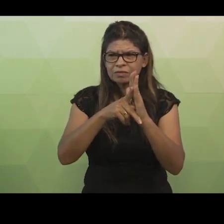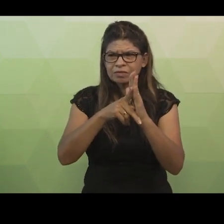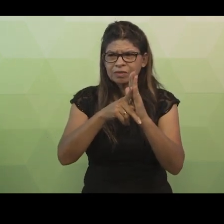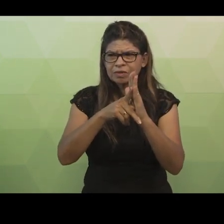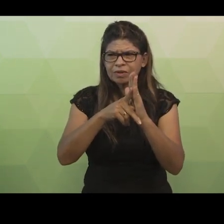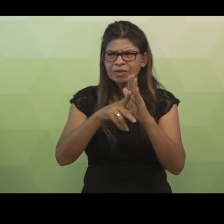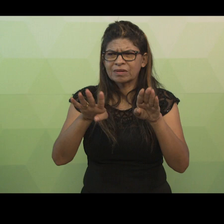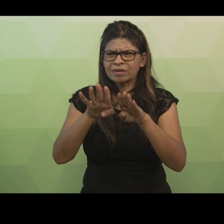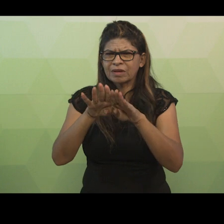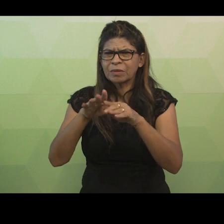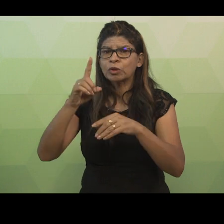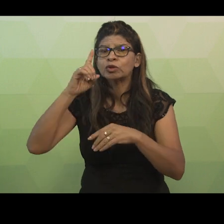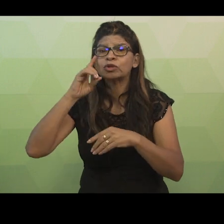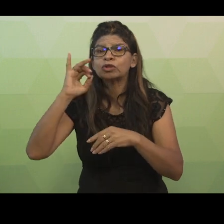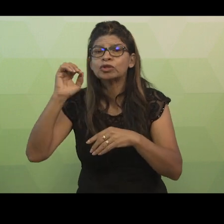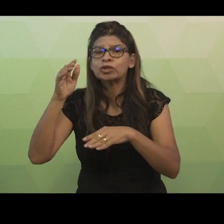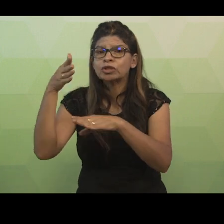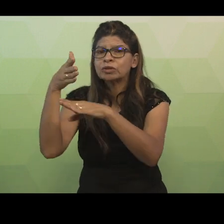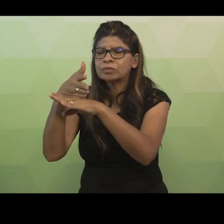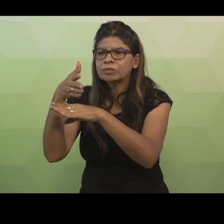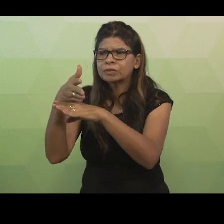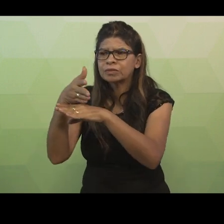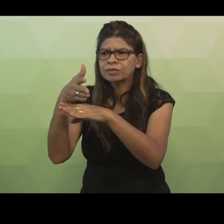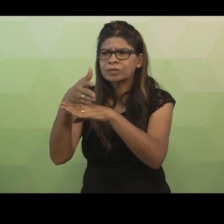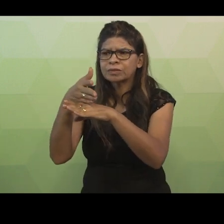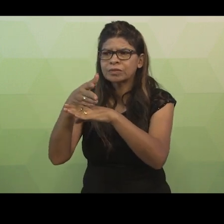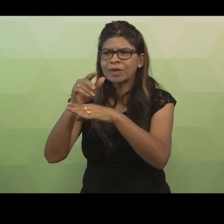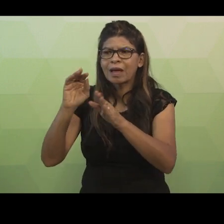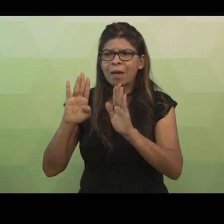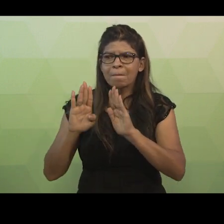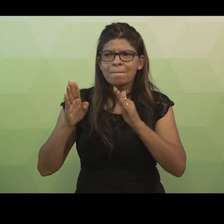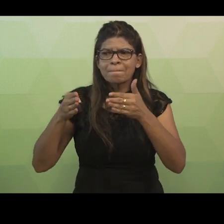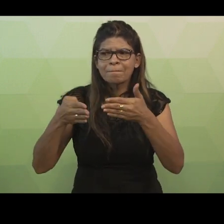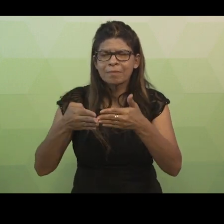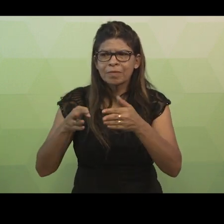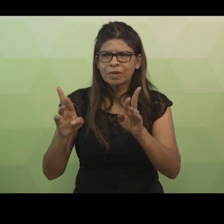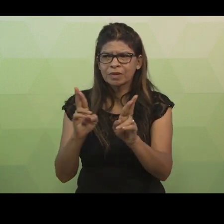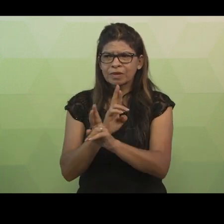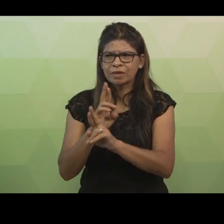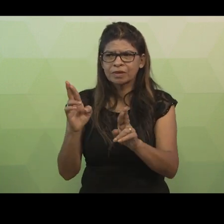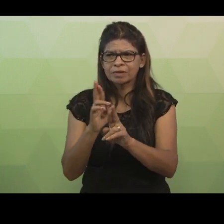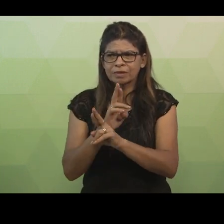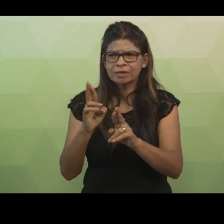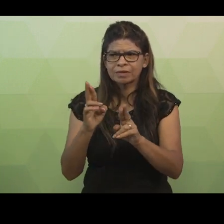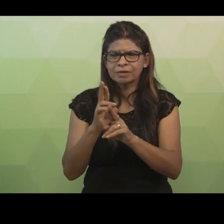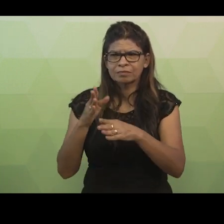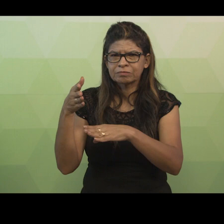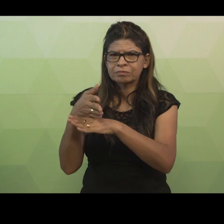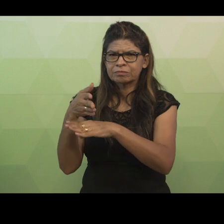data de participação, que é um atributo específico do relacionamento participa.